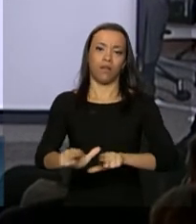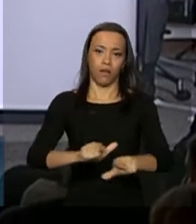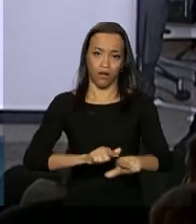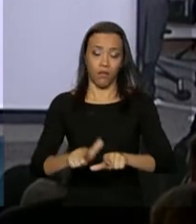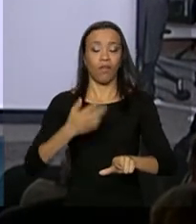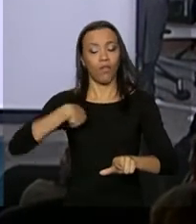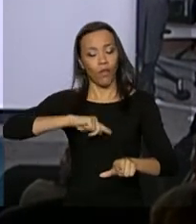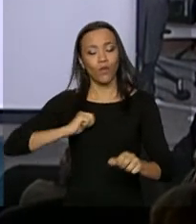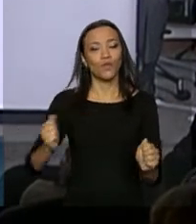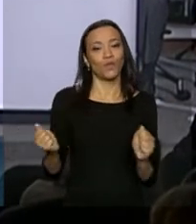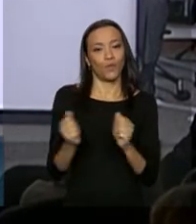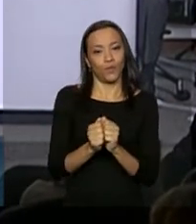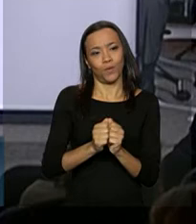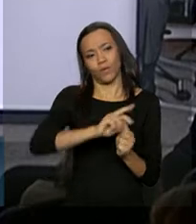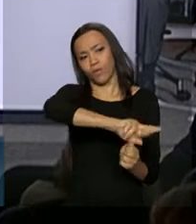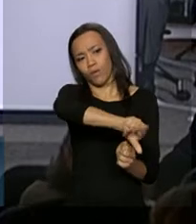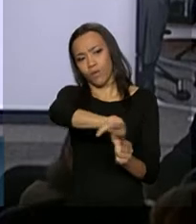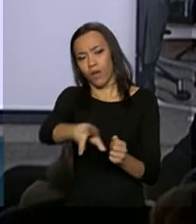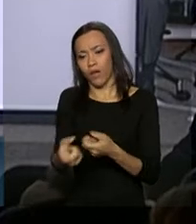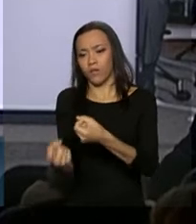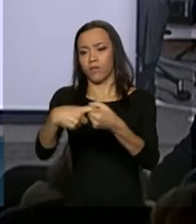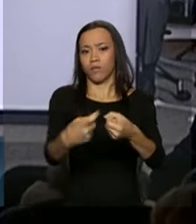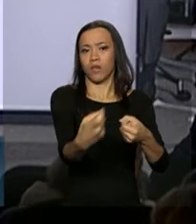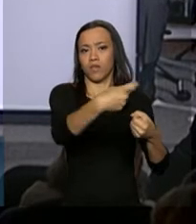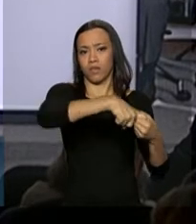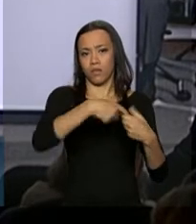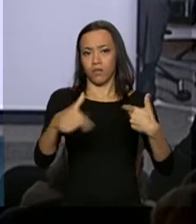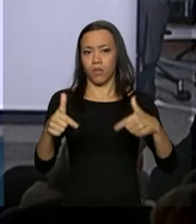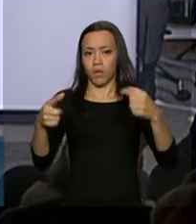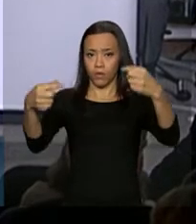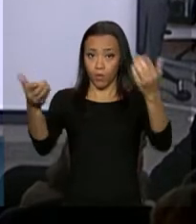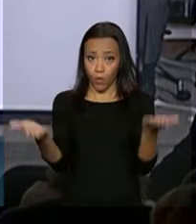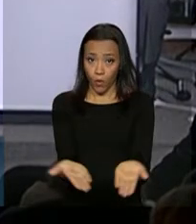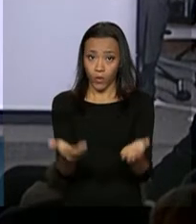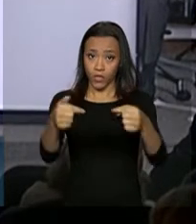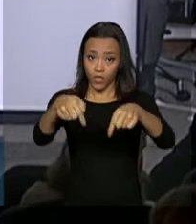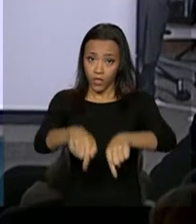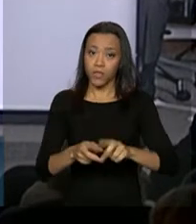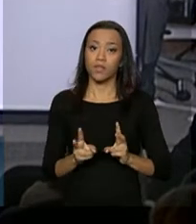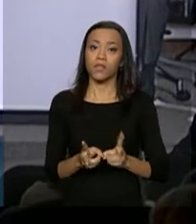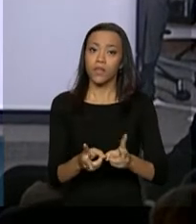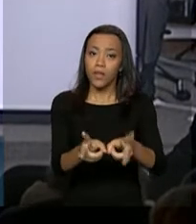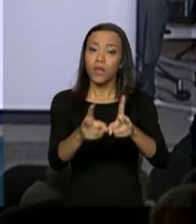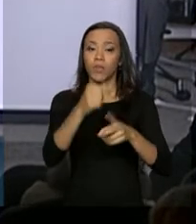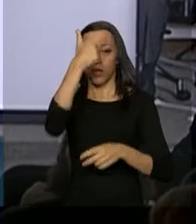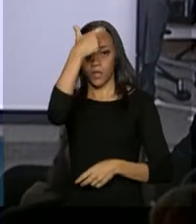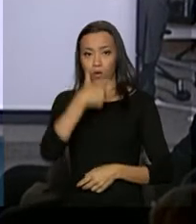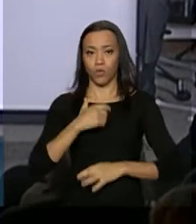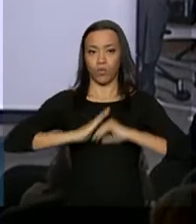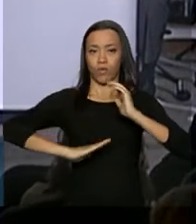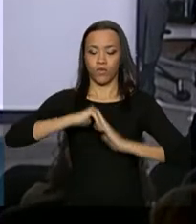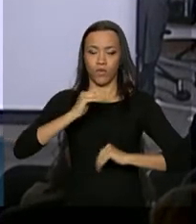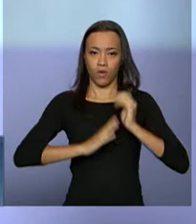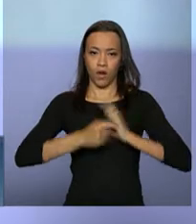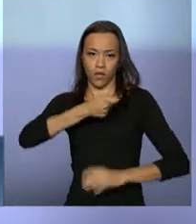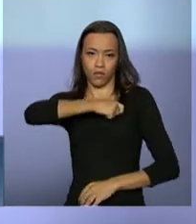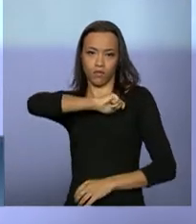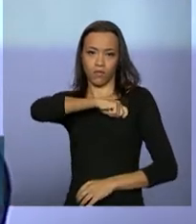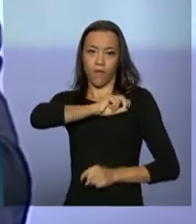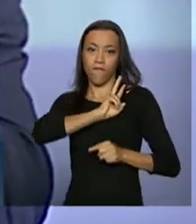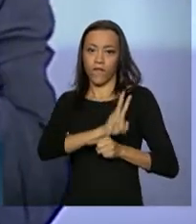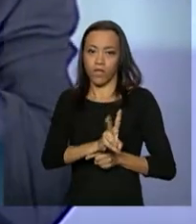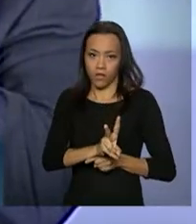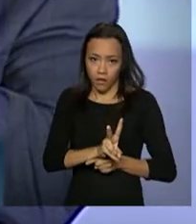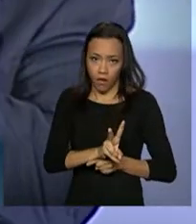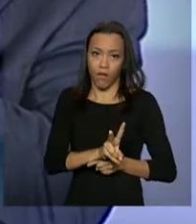todos os parceiros que estão aqui hoje, mas estaremos juntos sempre com os auditores fiscais do trabalho. Os meus respeitos,